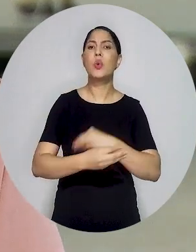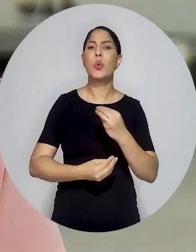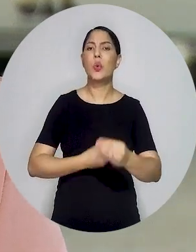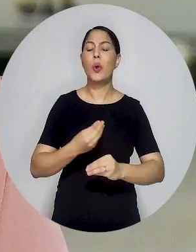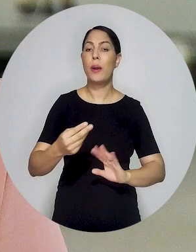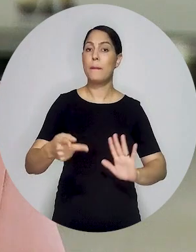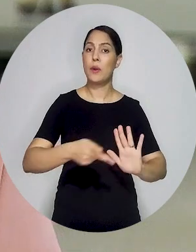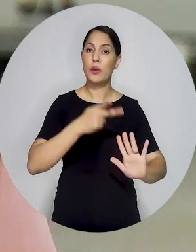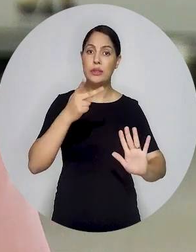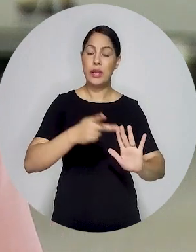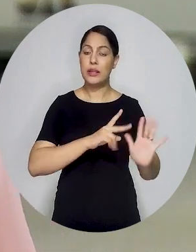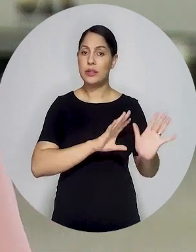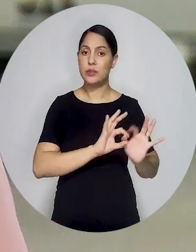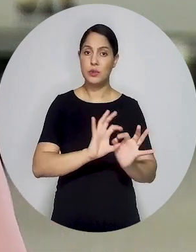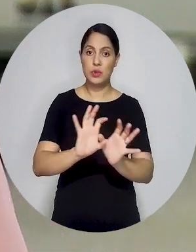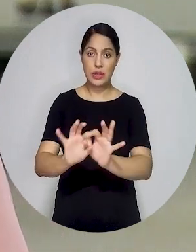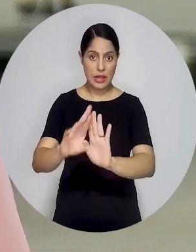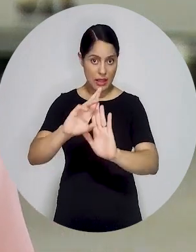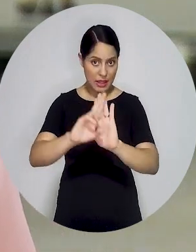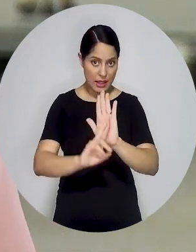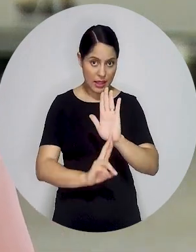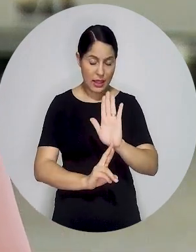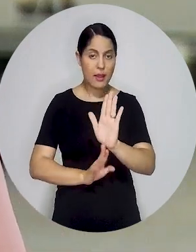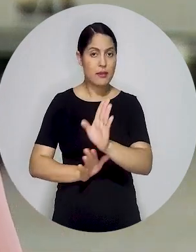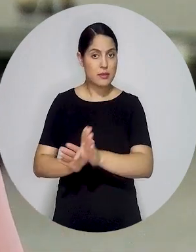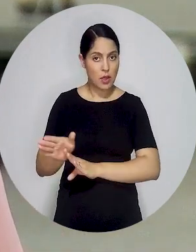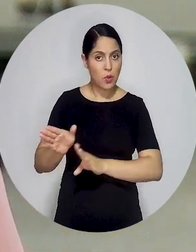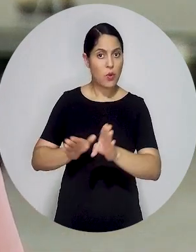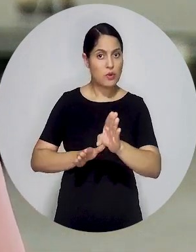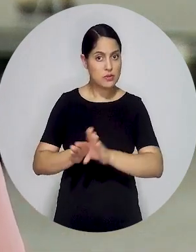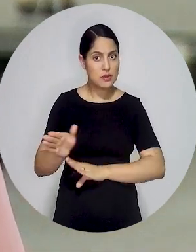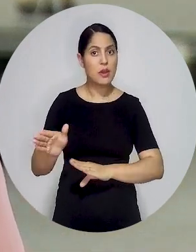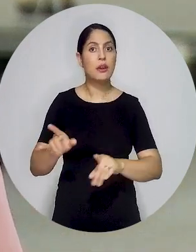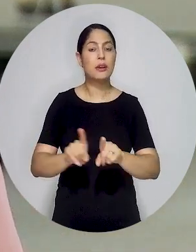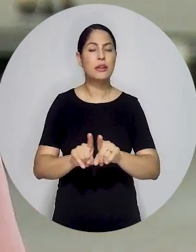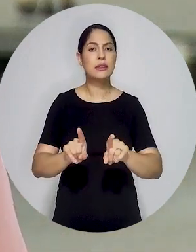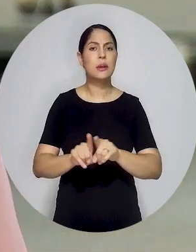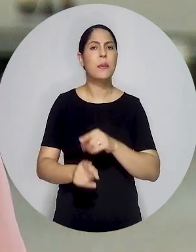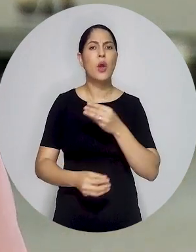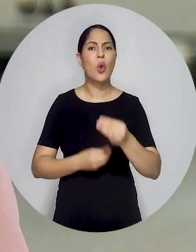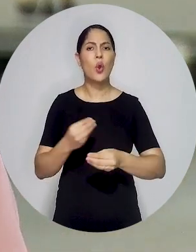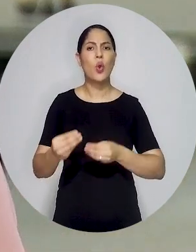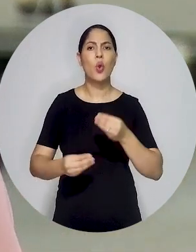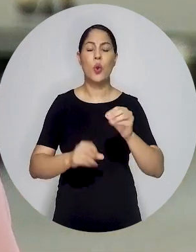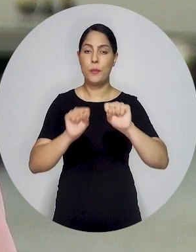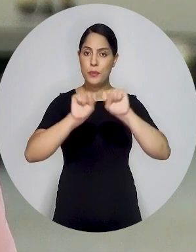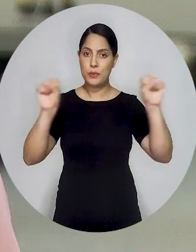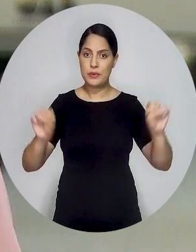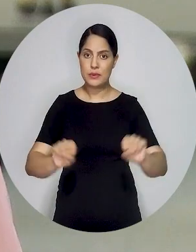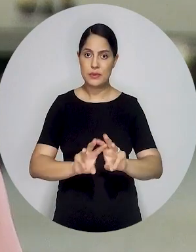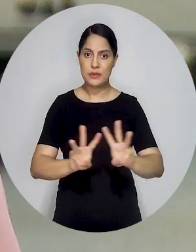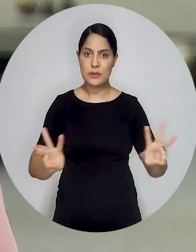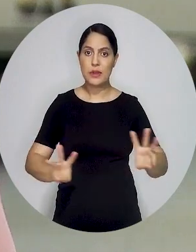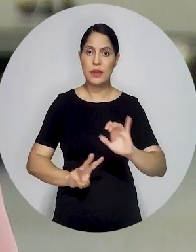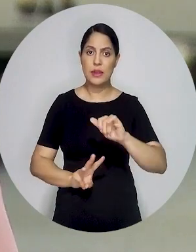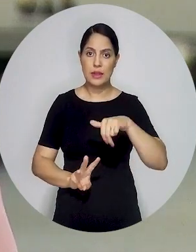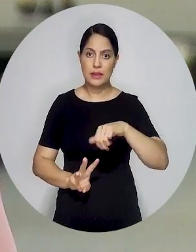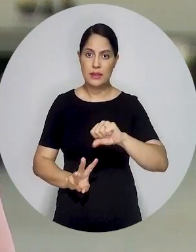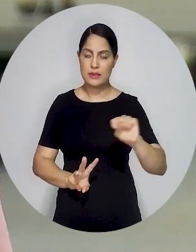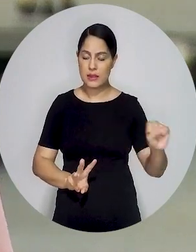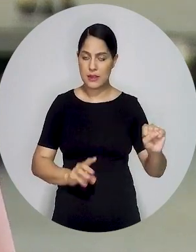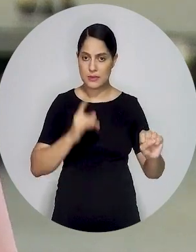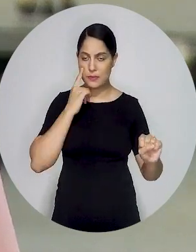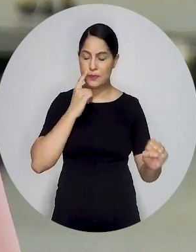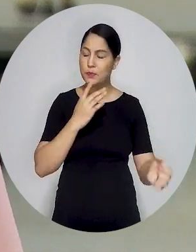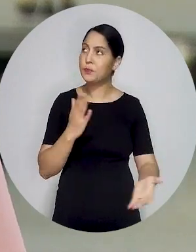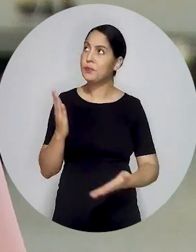advocacia aos laudos sociais. A portaria normatiza sobre orientações, regras, procedimentos e fluxos referentes